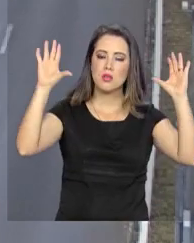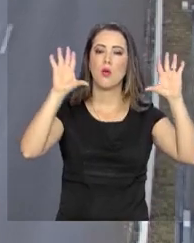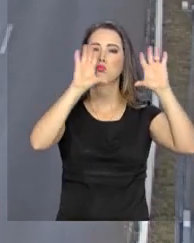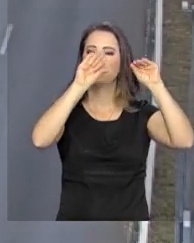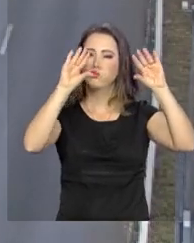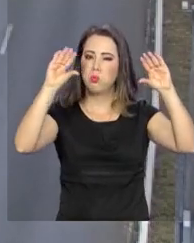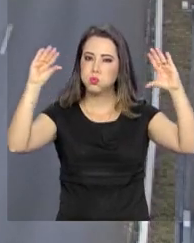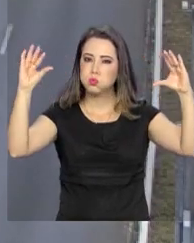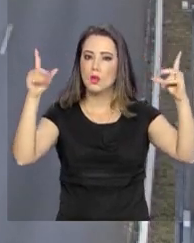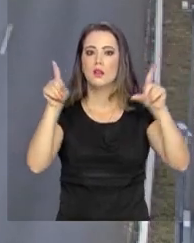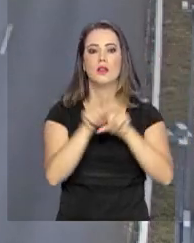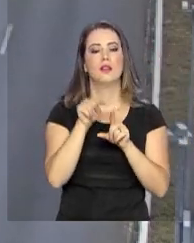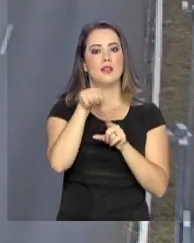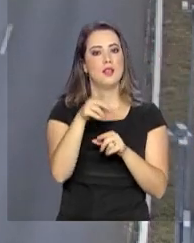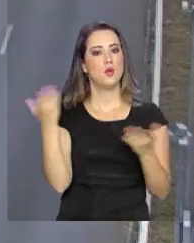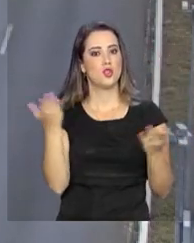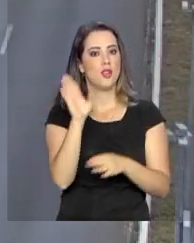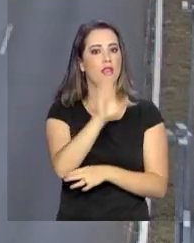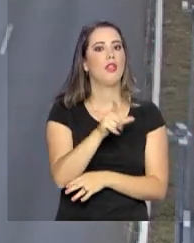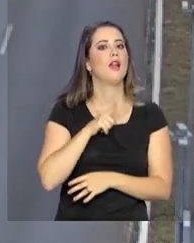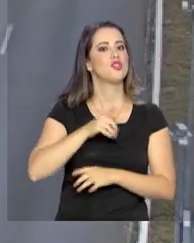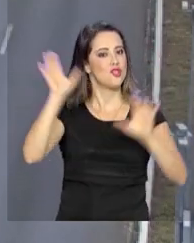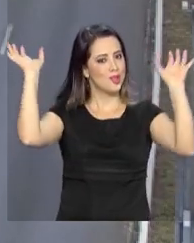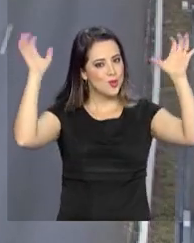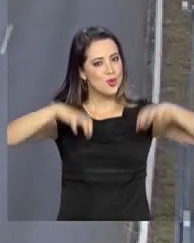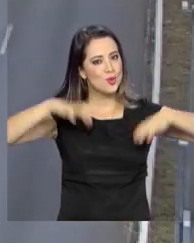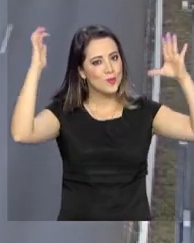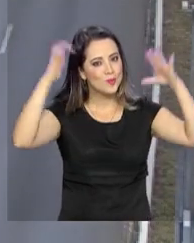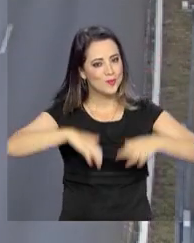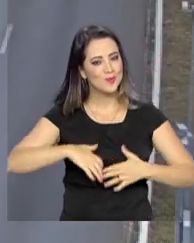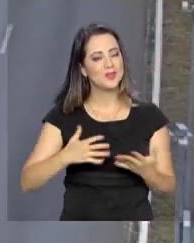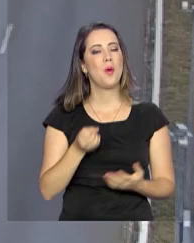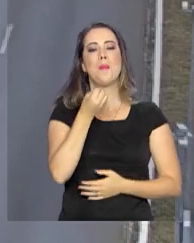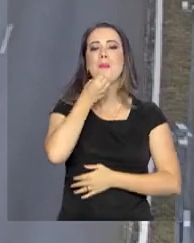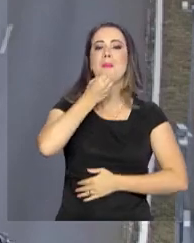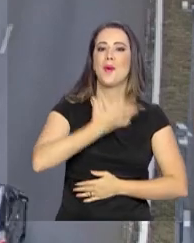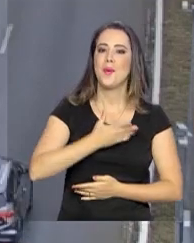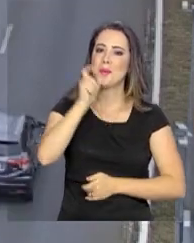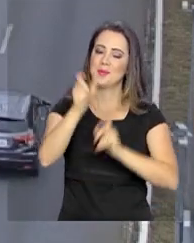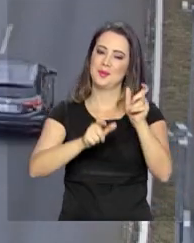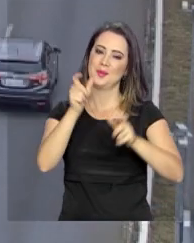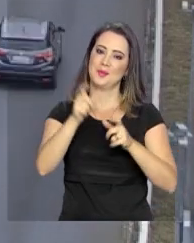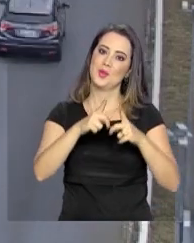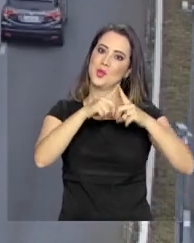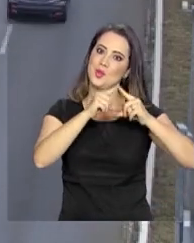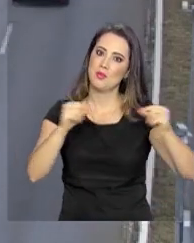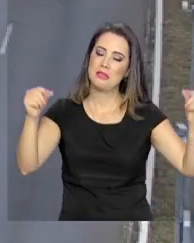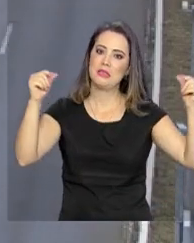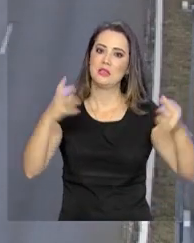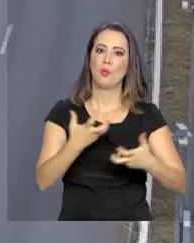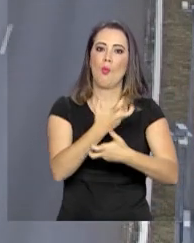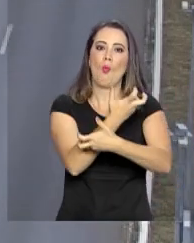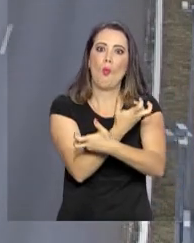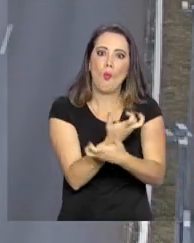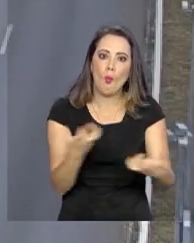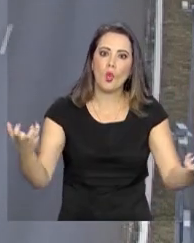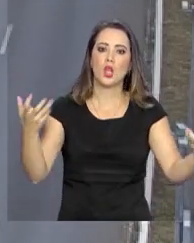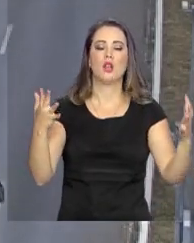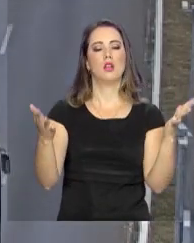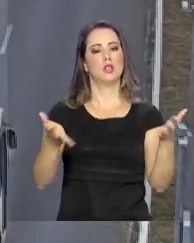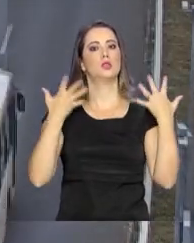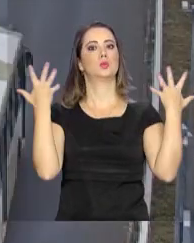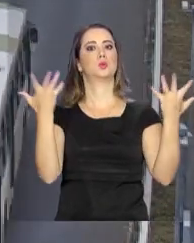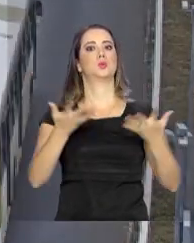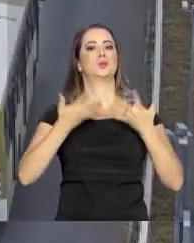nublado e a previsão para esta tarde é de pancadas de chuva. Um alívio para os brasileiros que enfrentaram muito calor e baixa